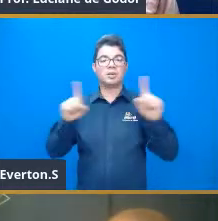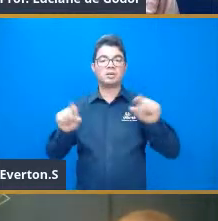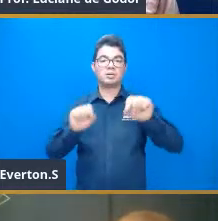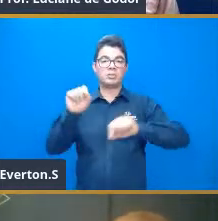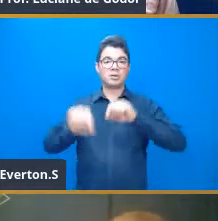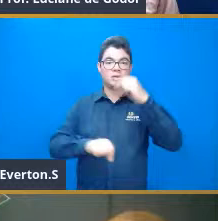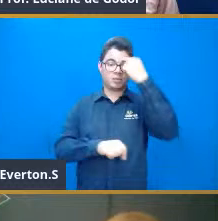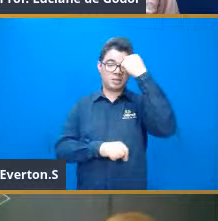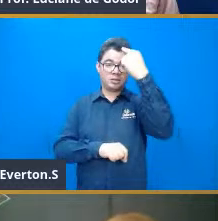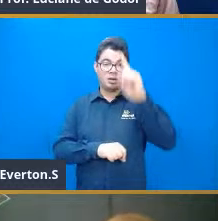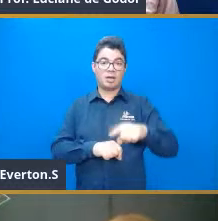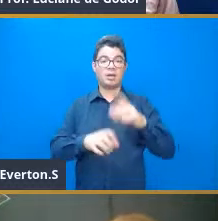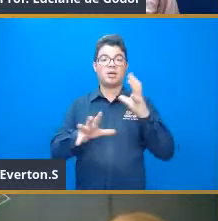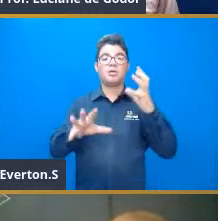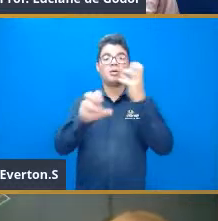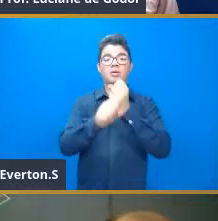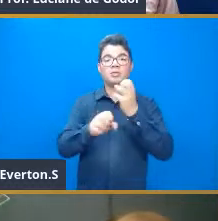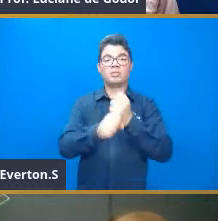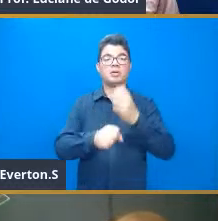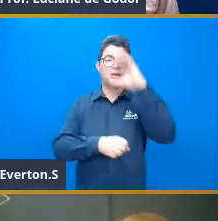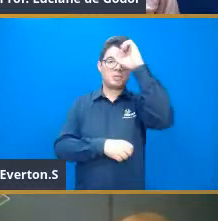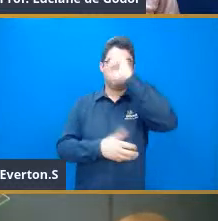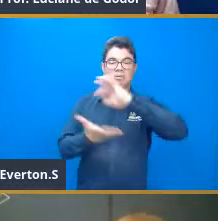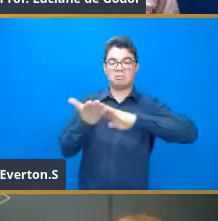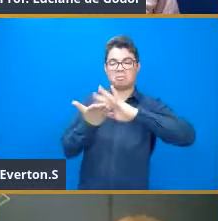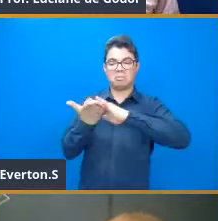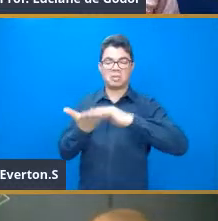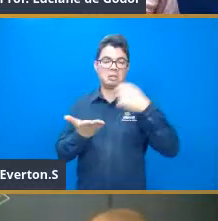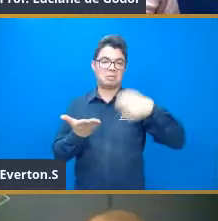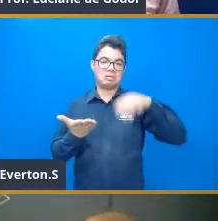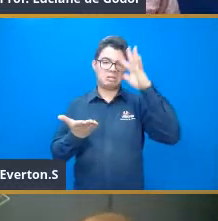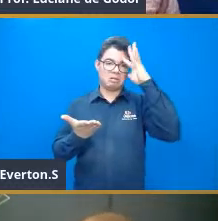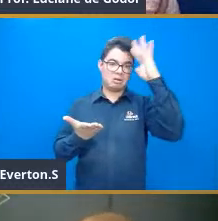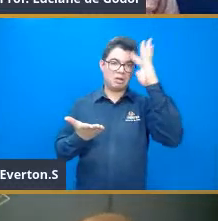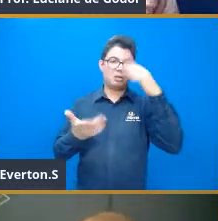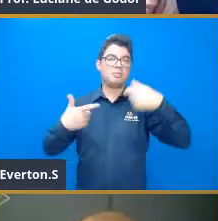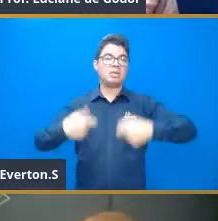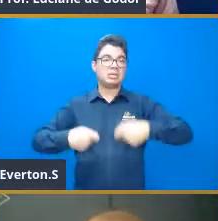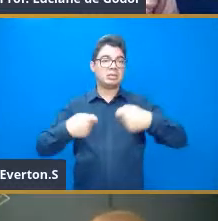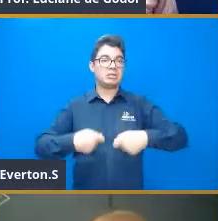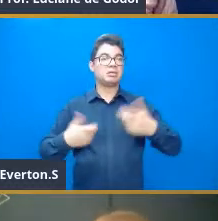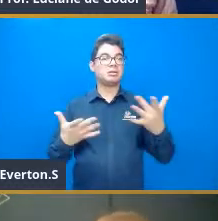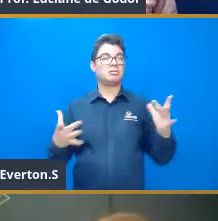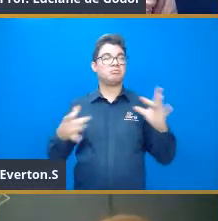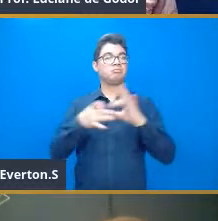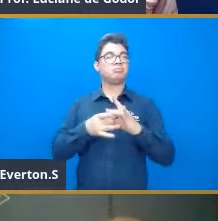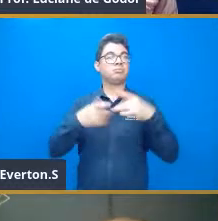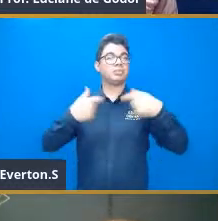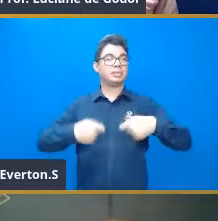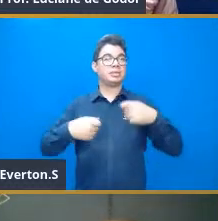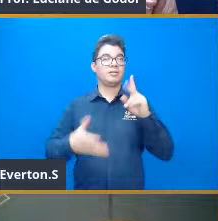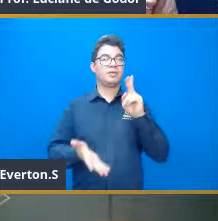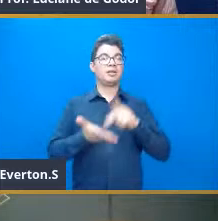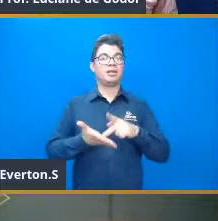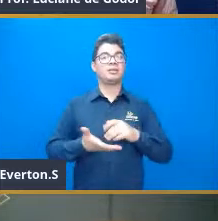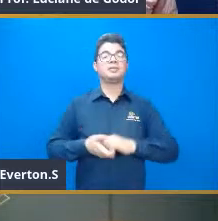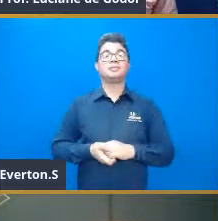então, só usar a calculadora, não precisa aprender na teoria, precisa sim, porque uma coisa completa a outra, né, exatamente.